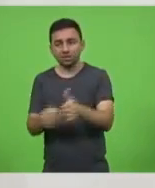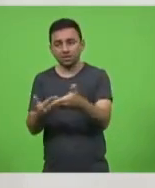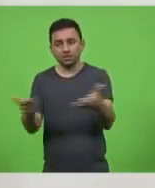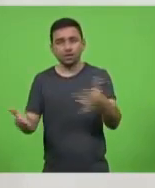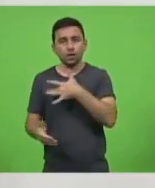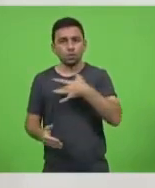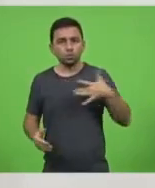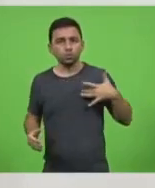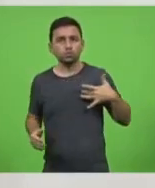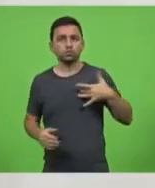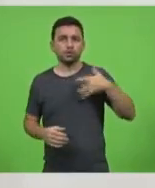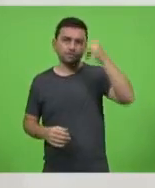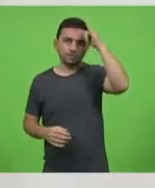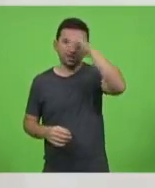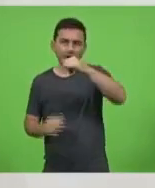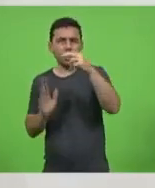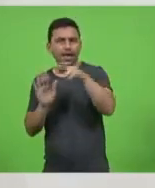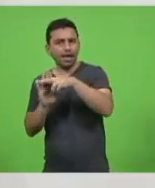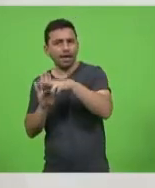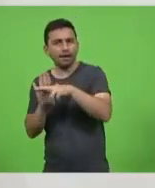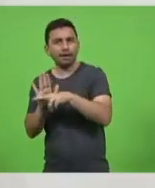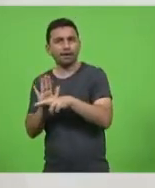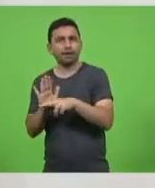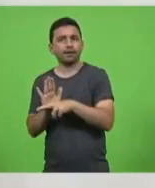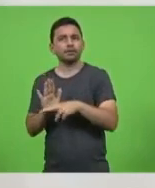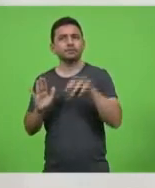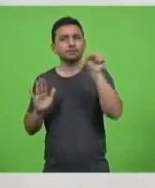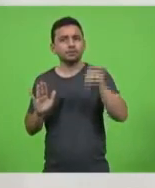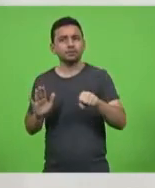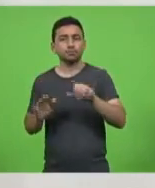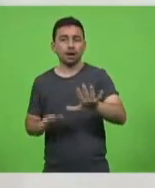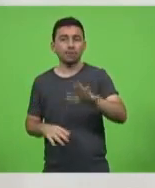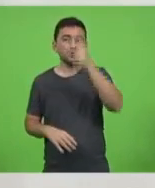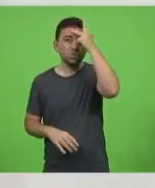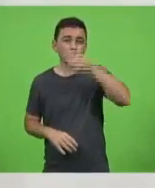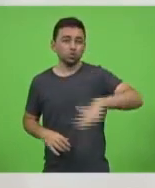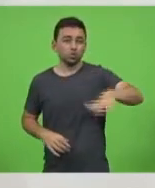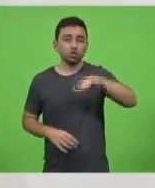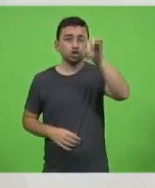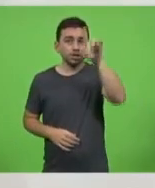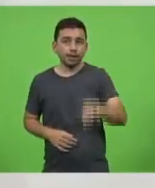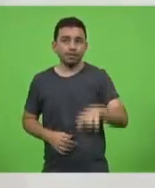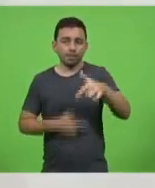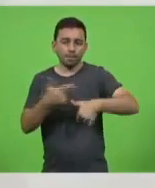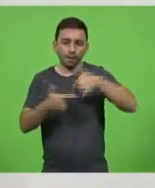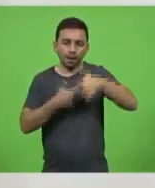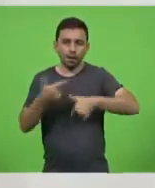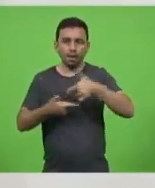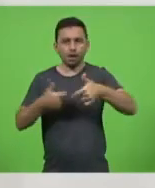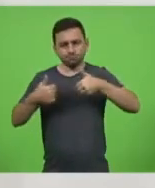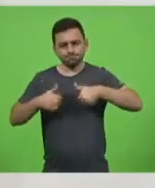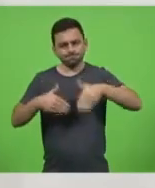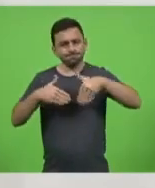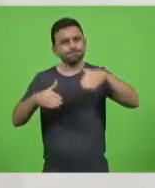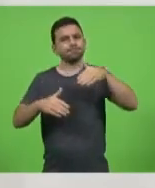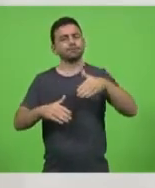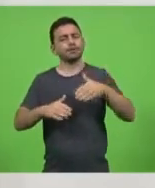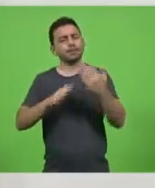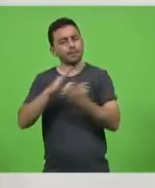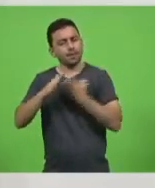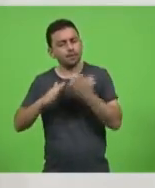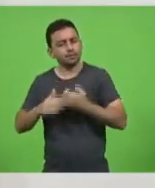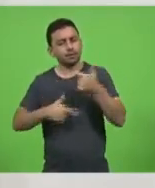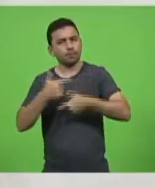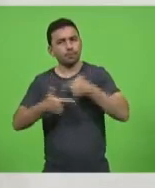enfrentamento, sim, mas as pessoas têm o direito de trabalhar e de tocarem as suas vidas, a sua empresa, o seu emprego,